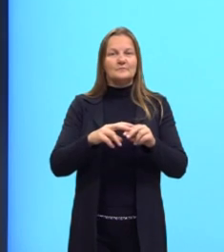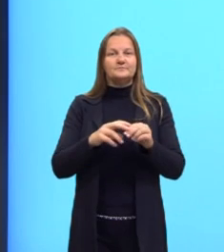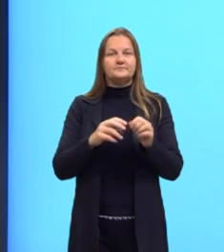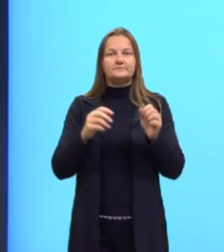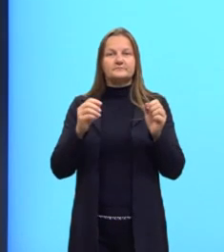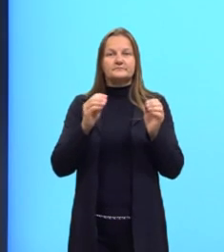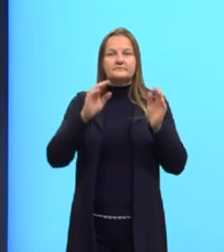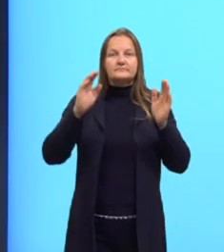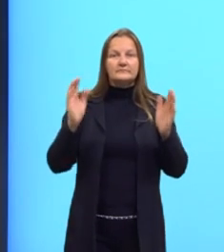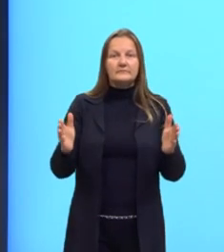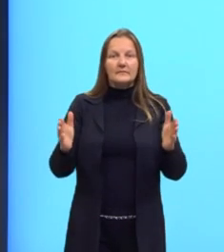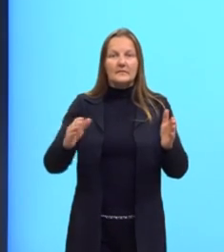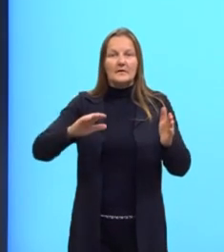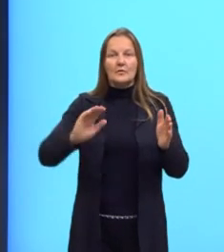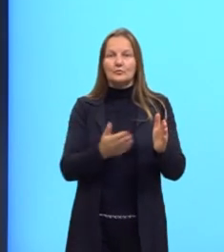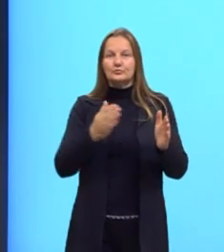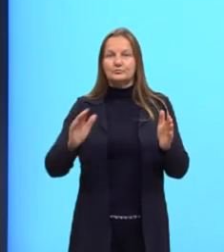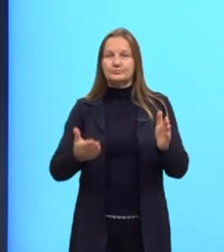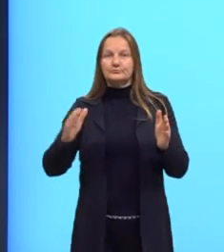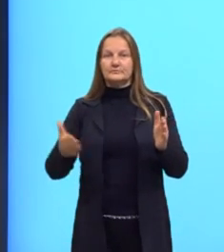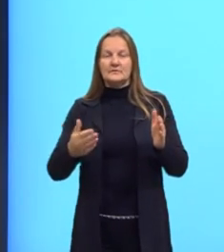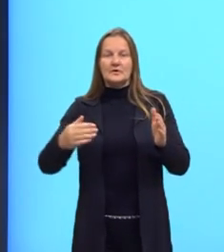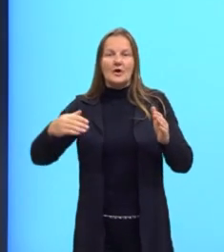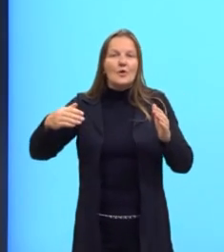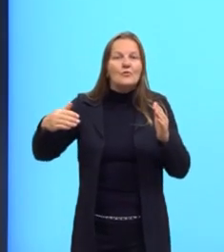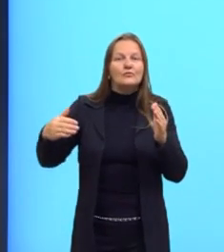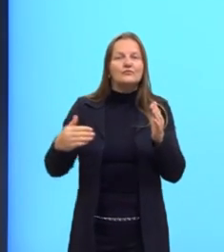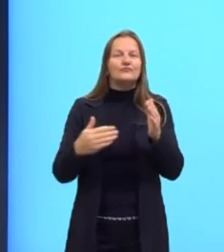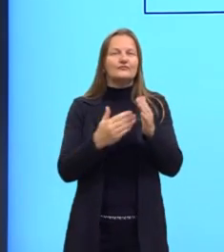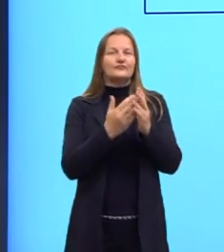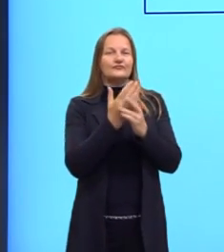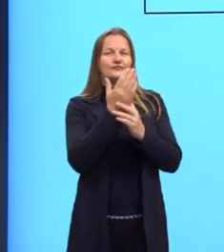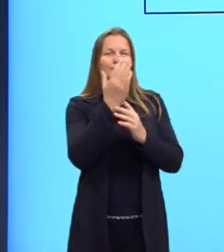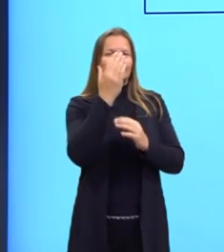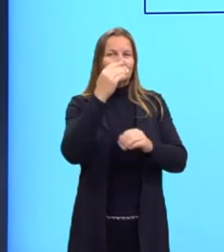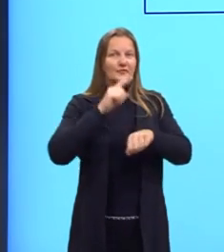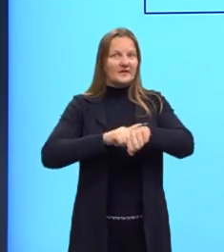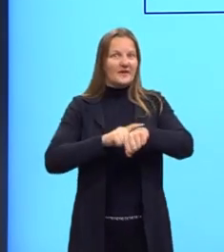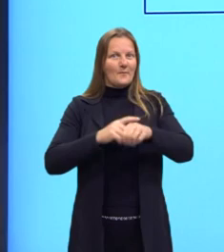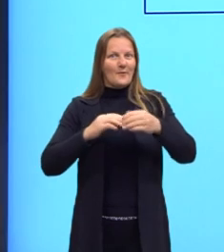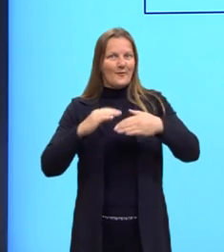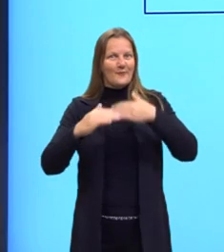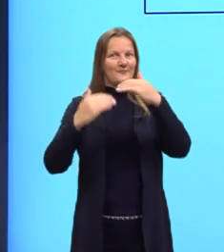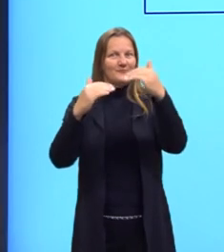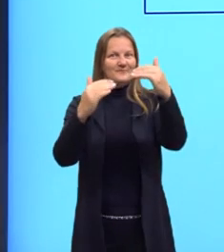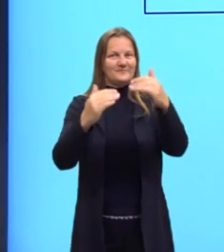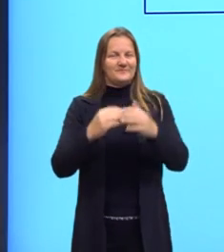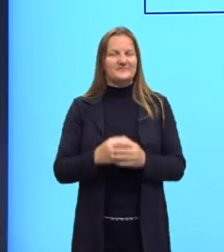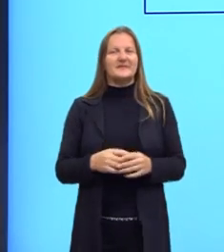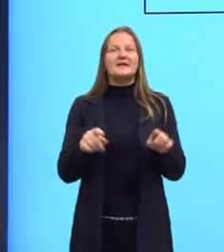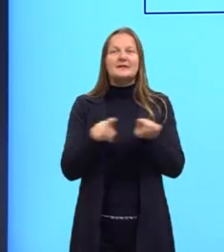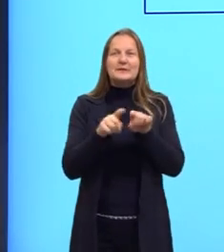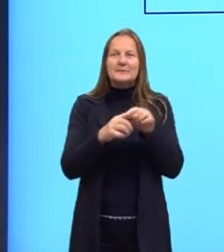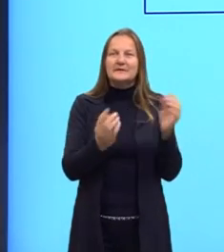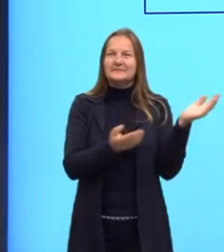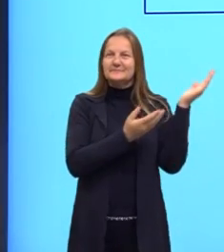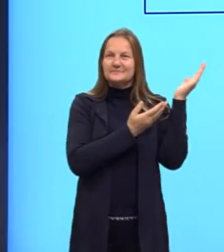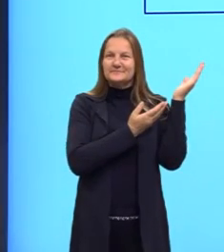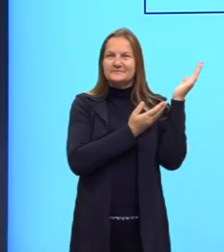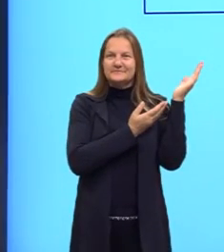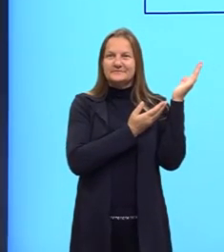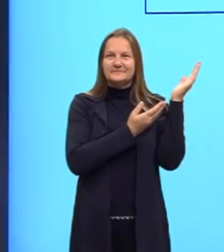diacronia é o estudo da língua através do tempo. E daí eu trouxe também para vocês esse outro